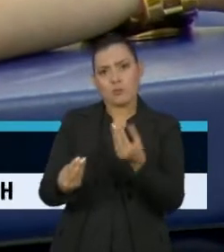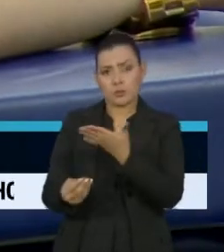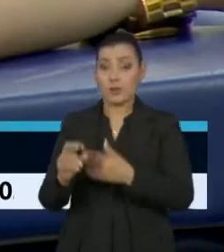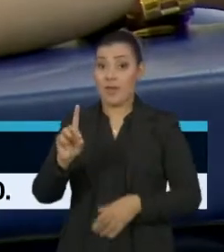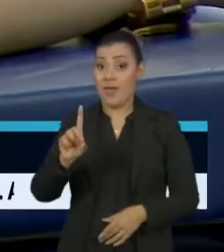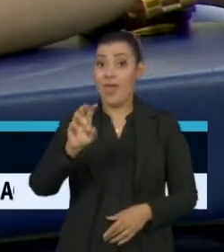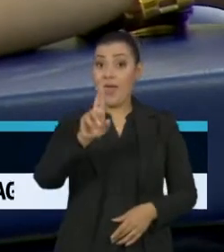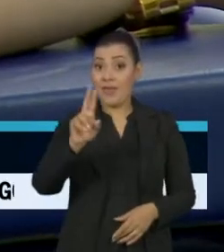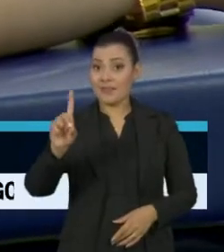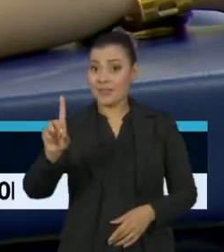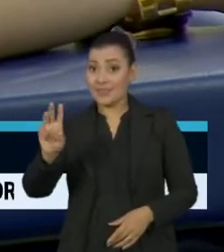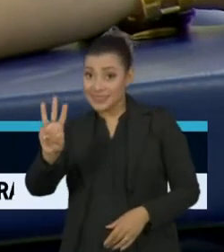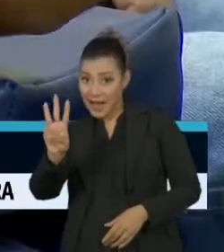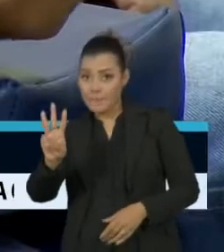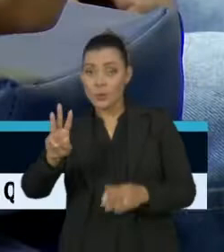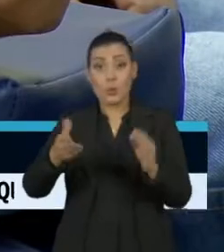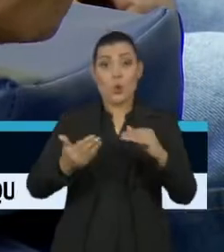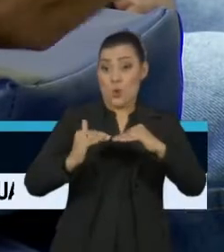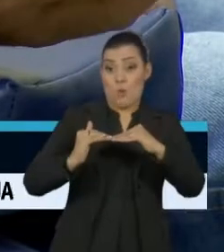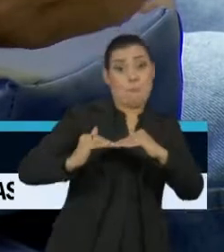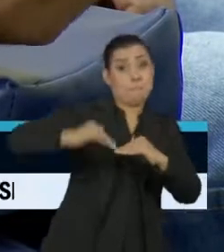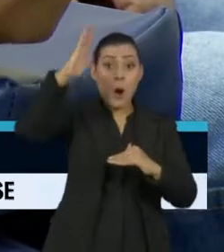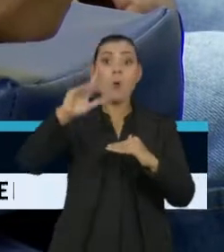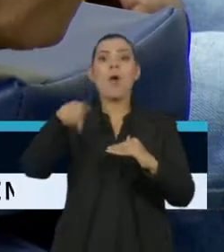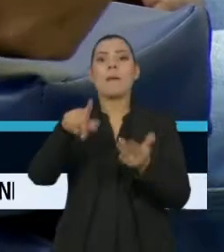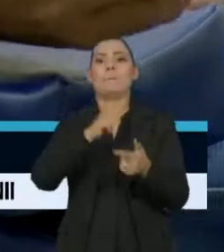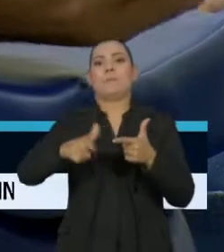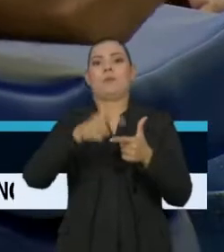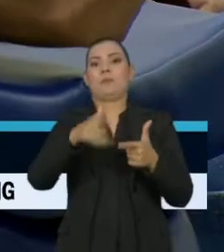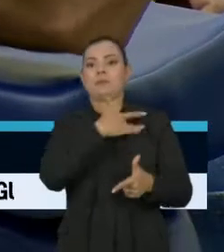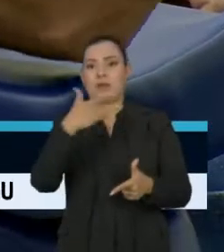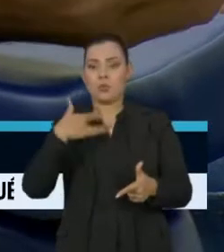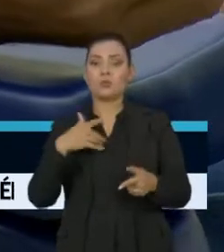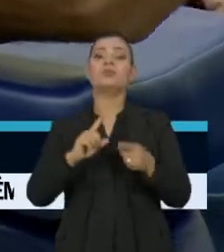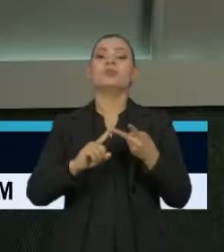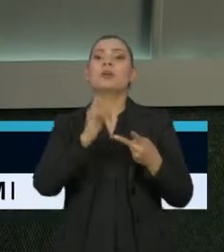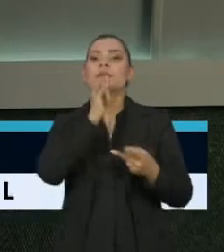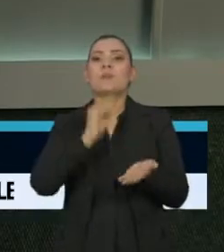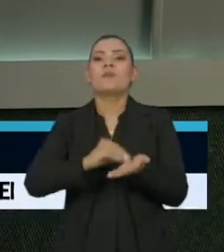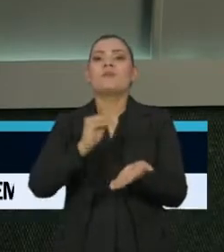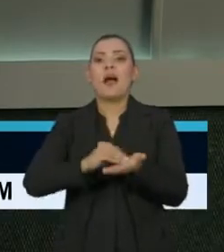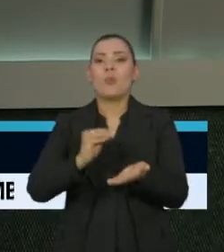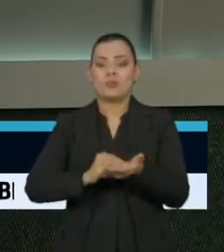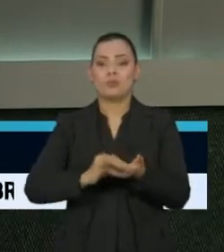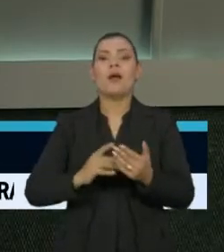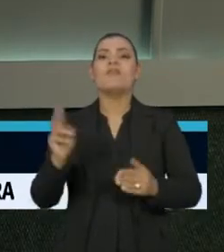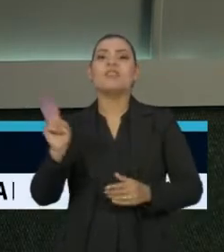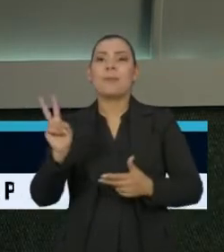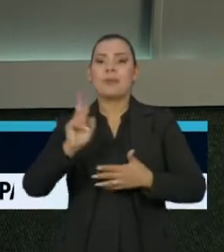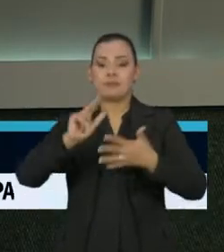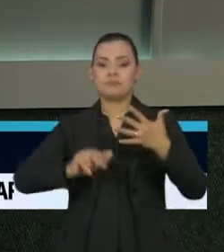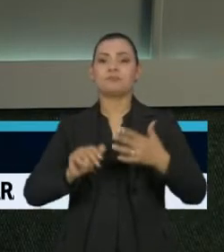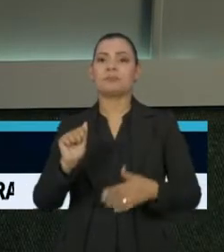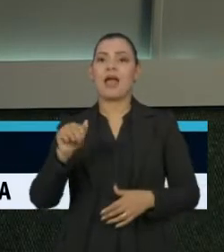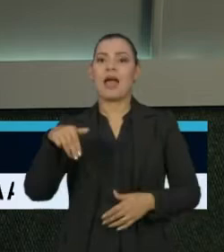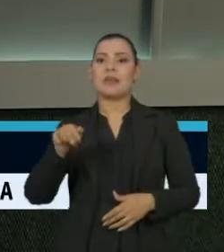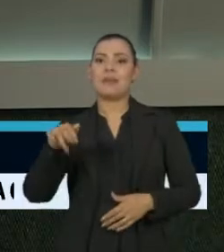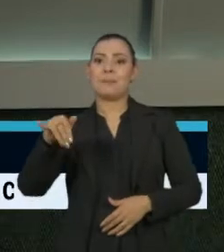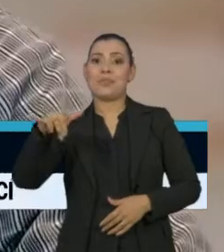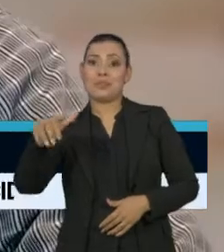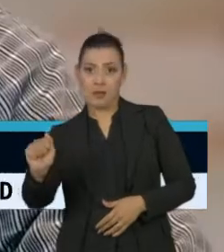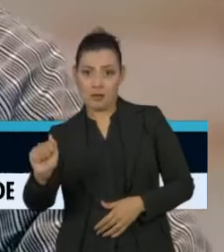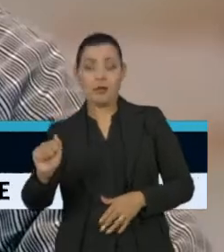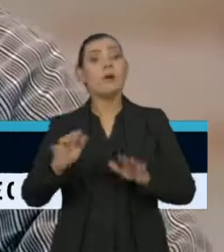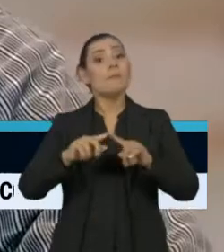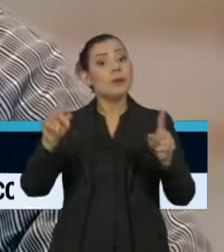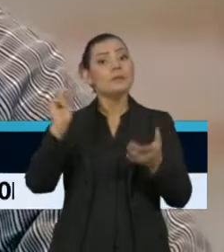RDW alto pode indicar problemas de saúde, como a anemia. Ele também pode estar alterado em doenças não hematológicas,